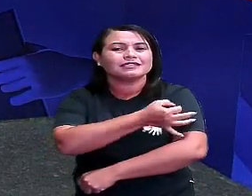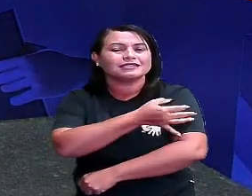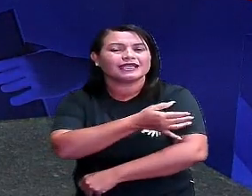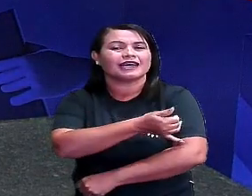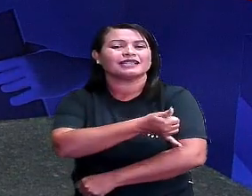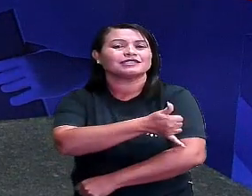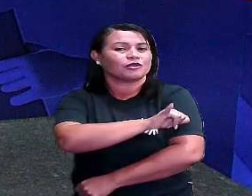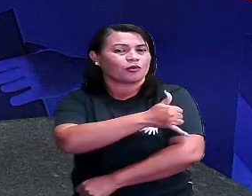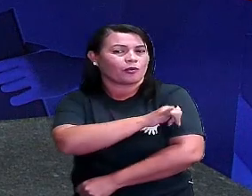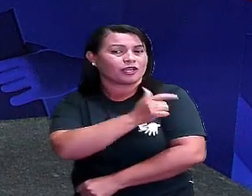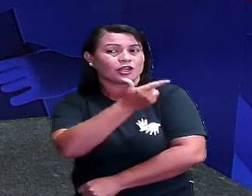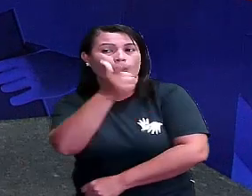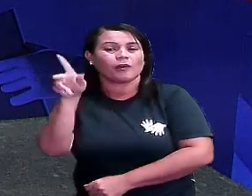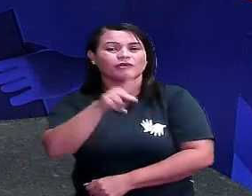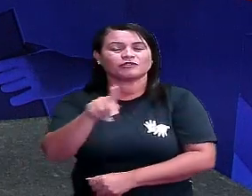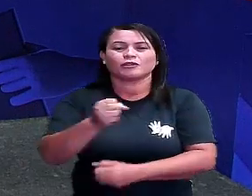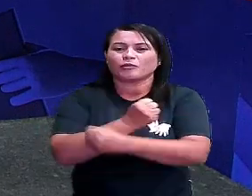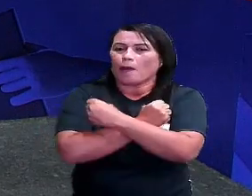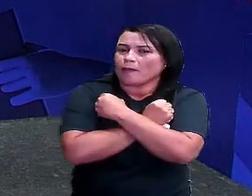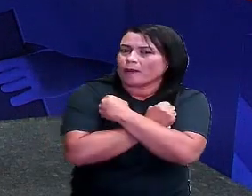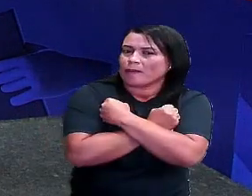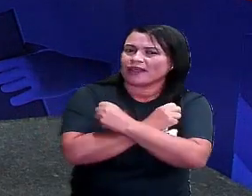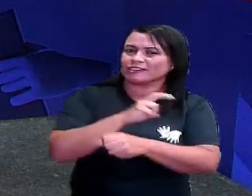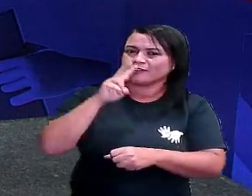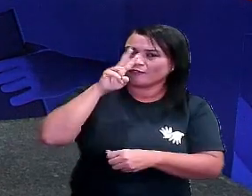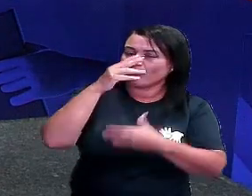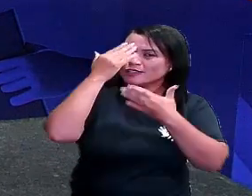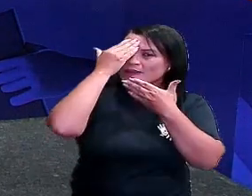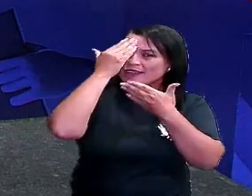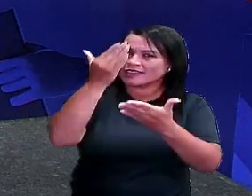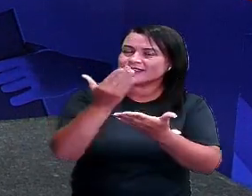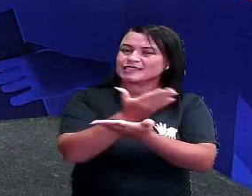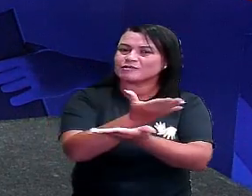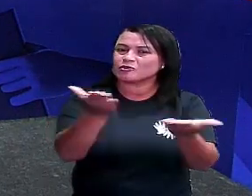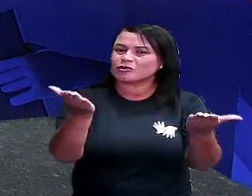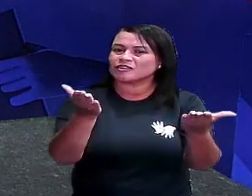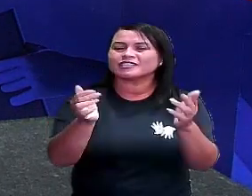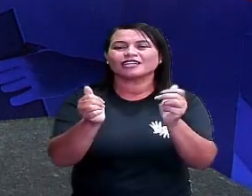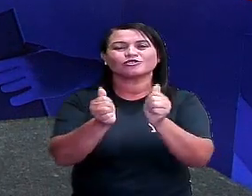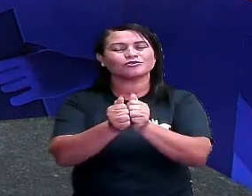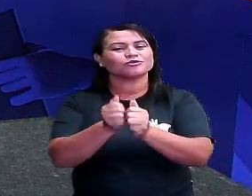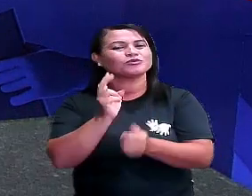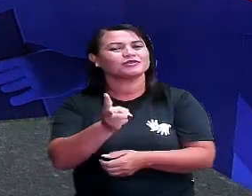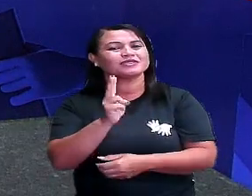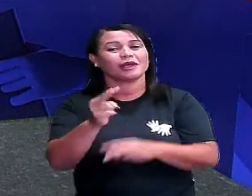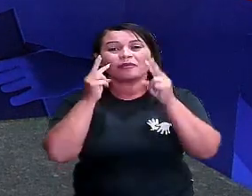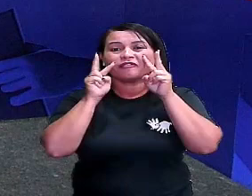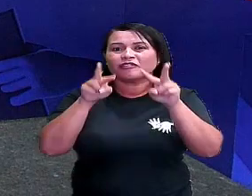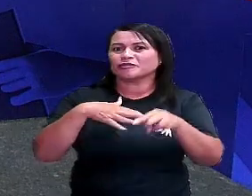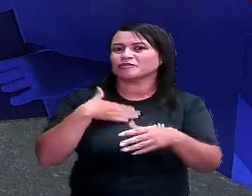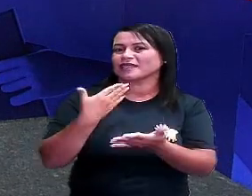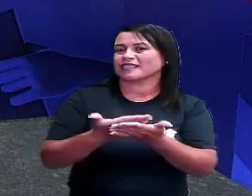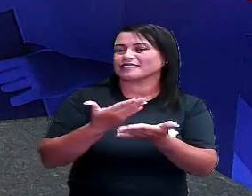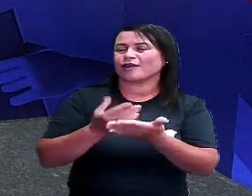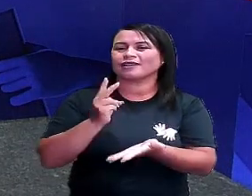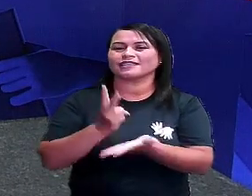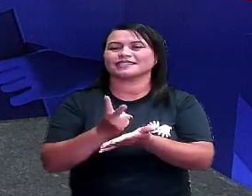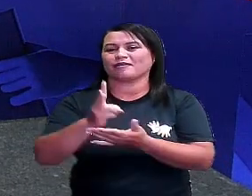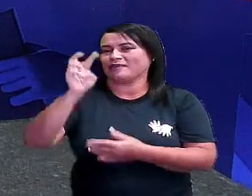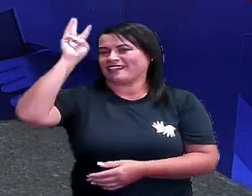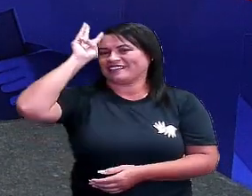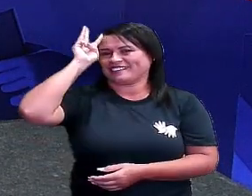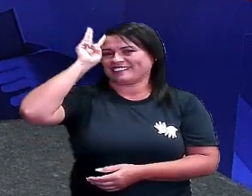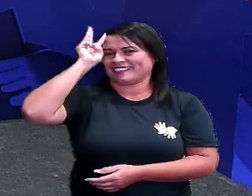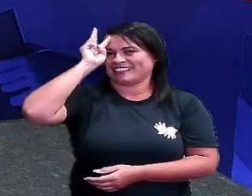outra professora. Então, o meu abraço e o meu agradecimento por você estar aí assistindo as minhas aulas toda terça-feira.